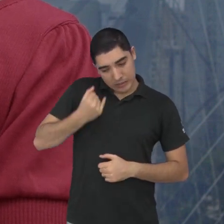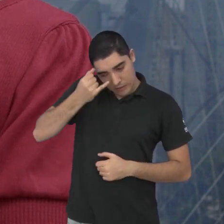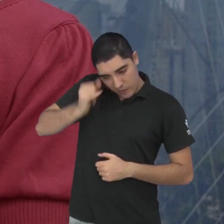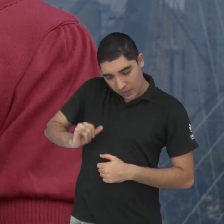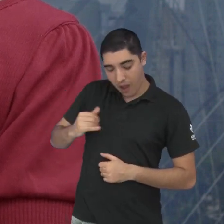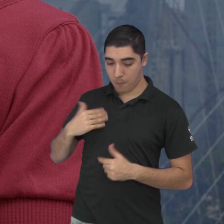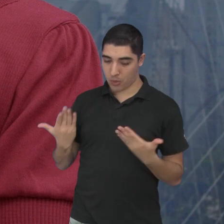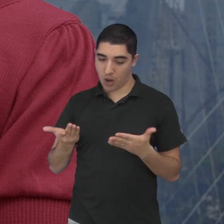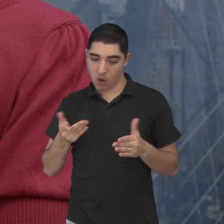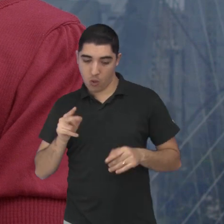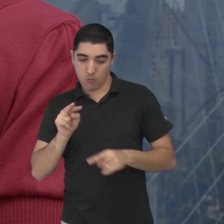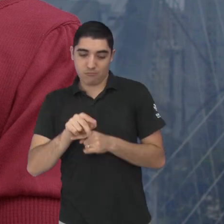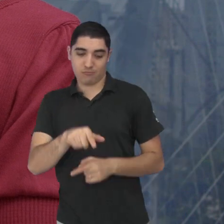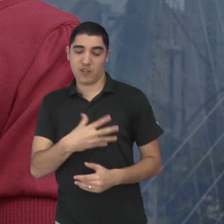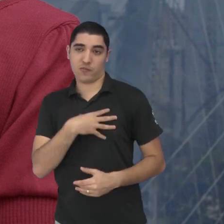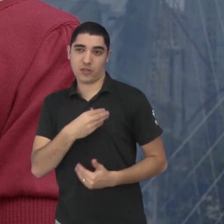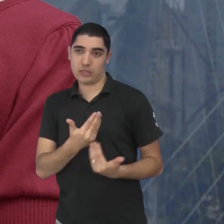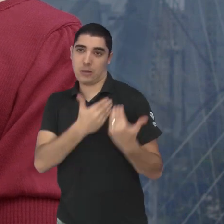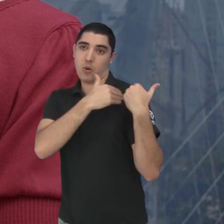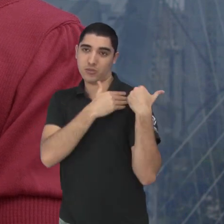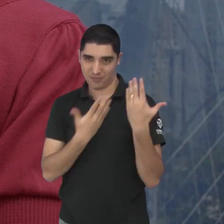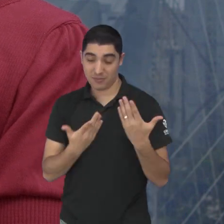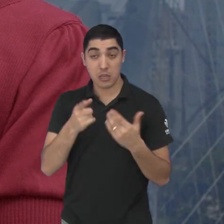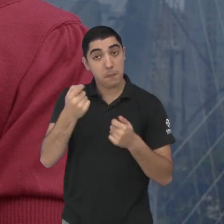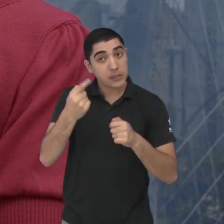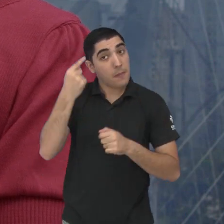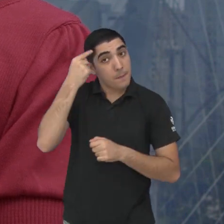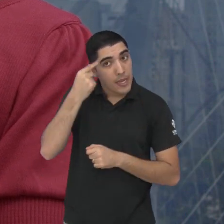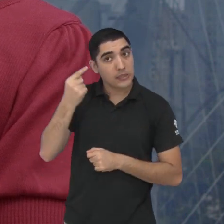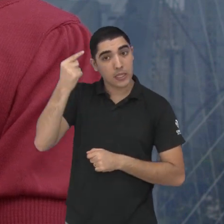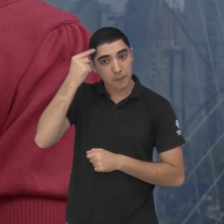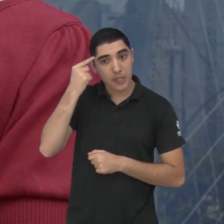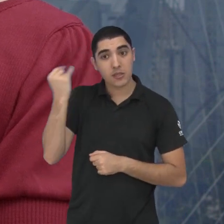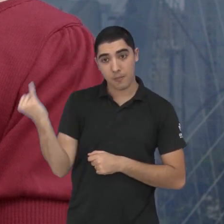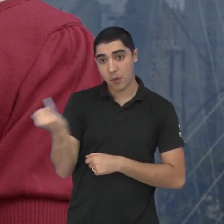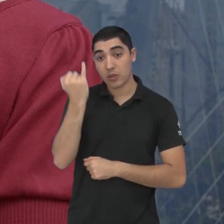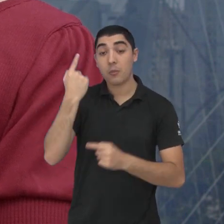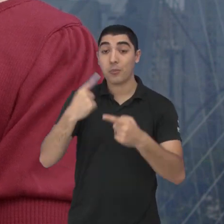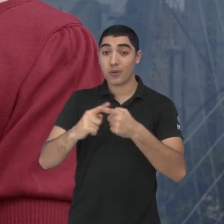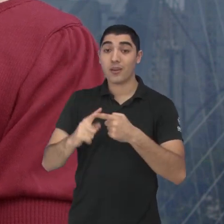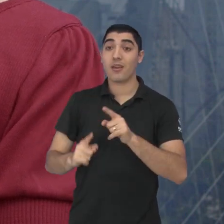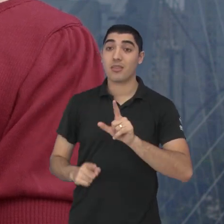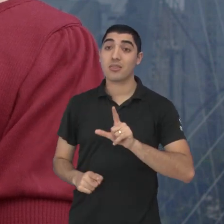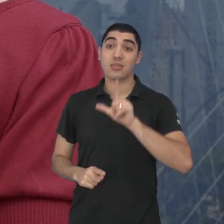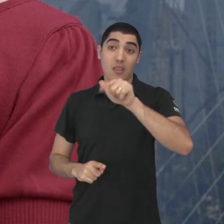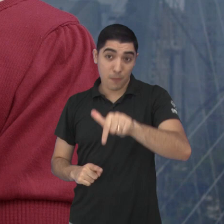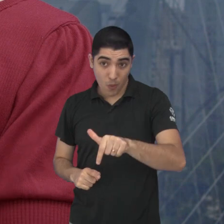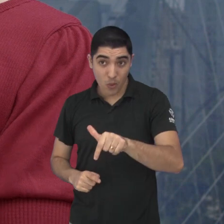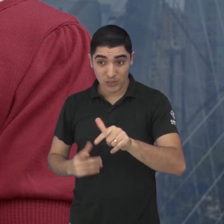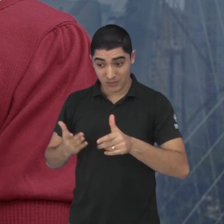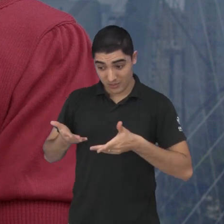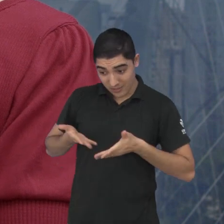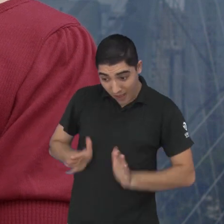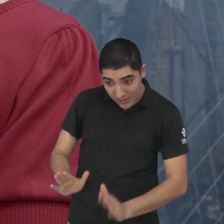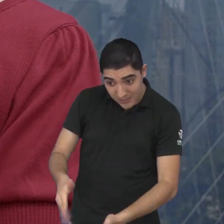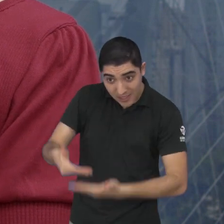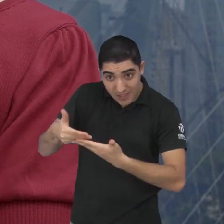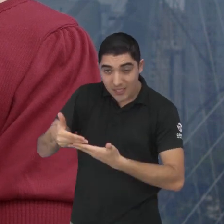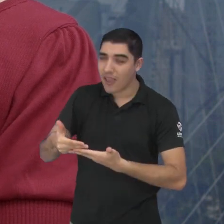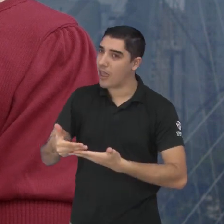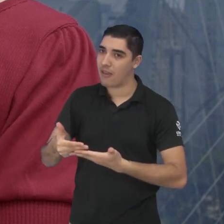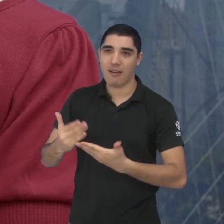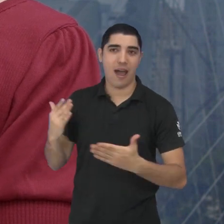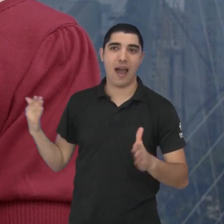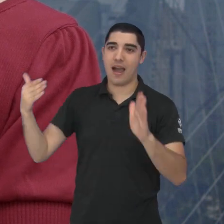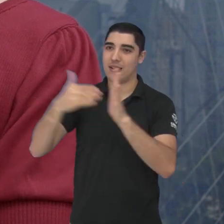tipo de dúvida repense reveja porque depois como você disse Dani depois que nasce é com a